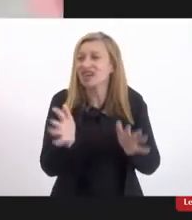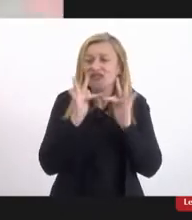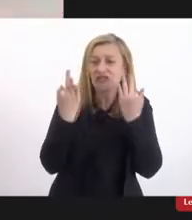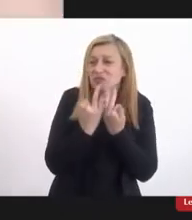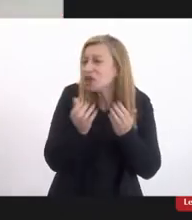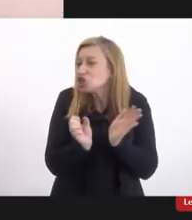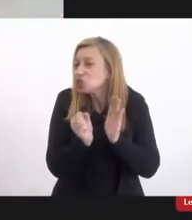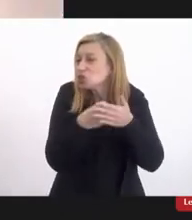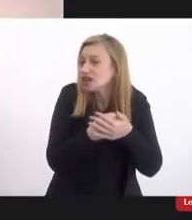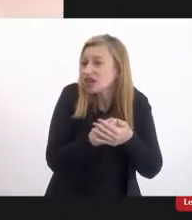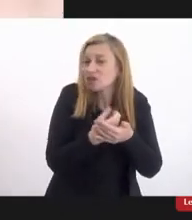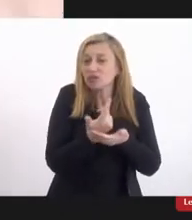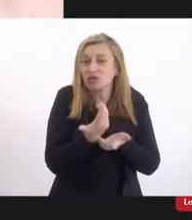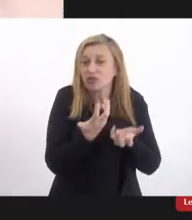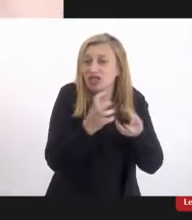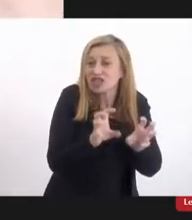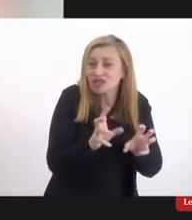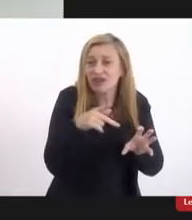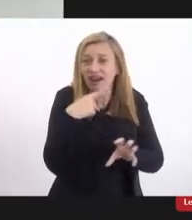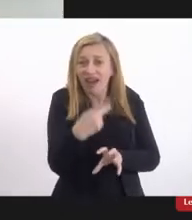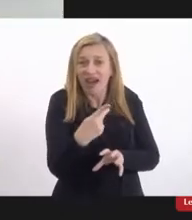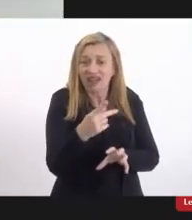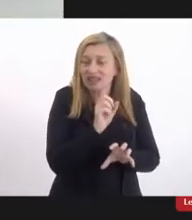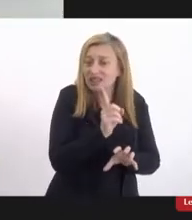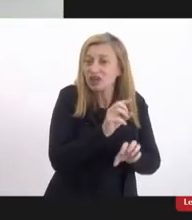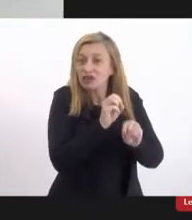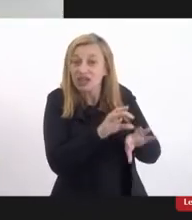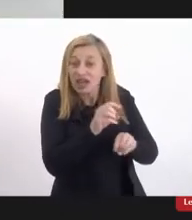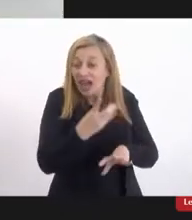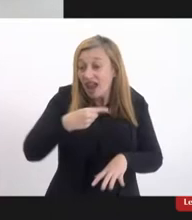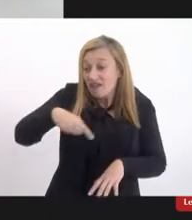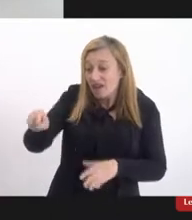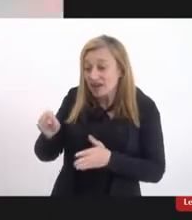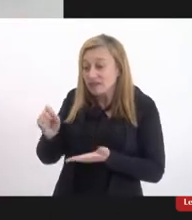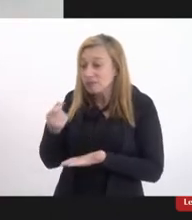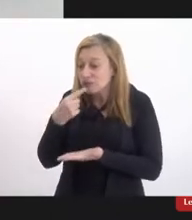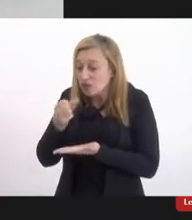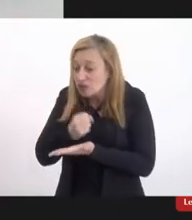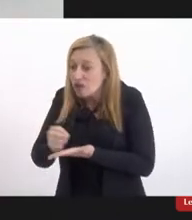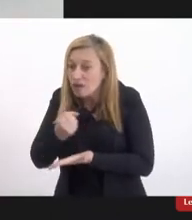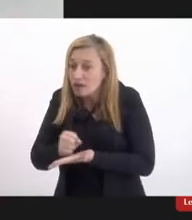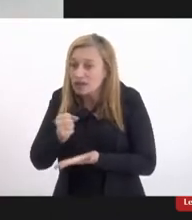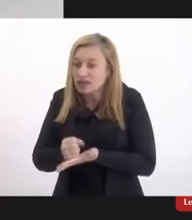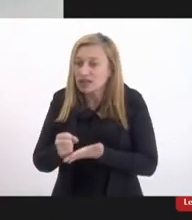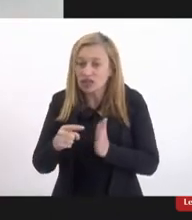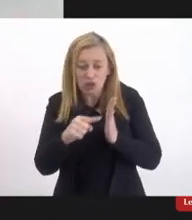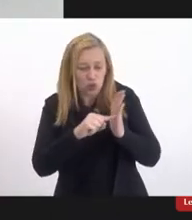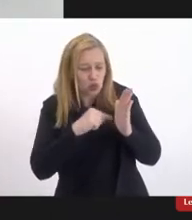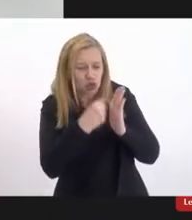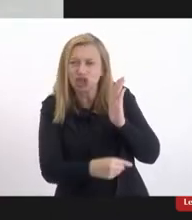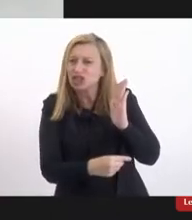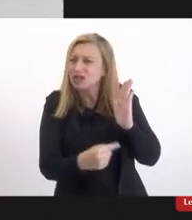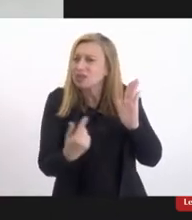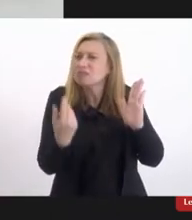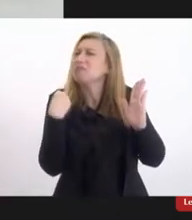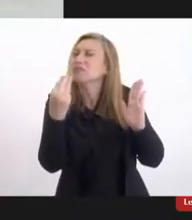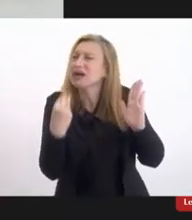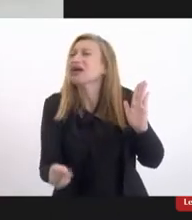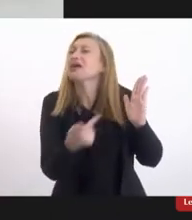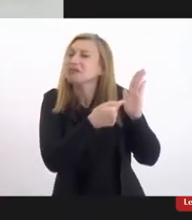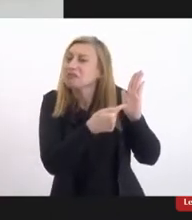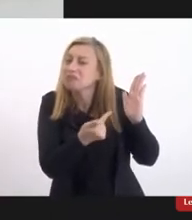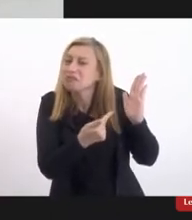o que é sexo pra não ensinar ela vai numa farmácia pintar um X na mão o que é isso pra ela